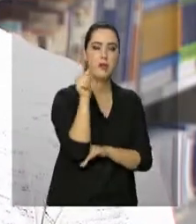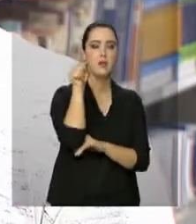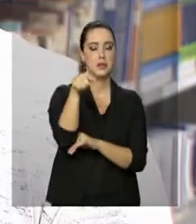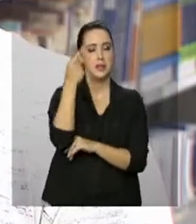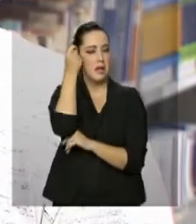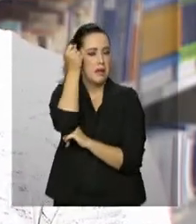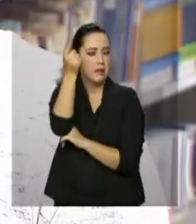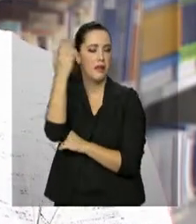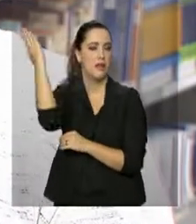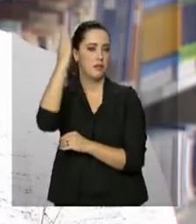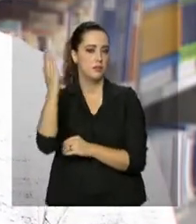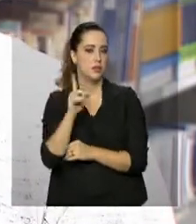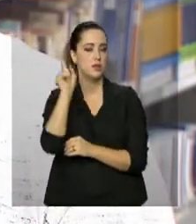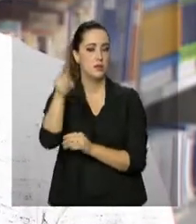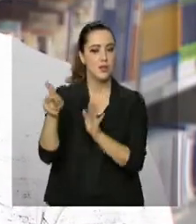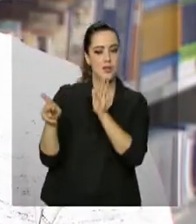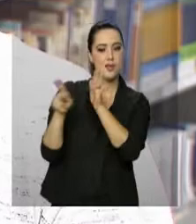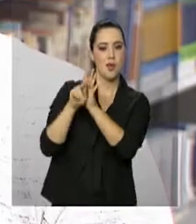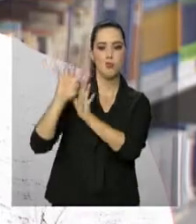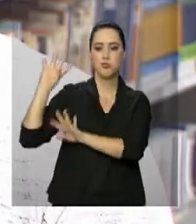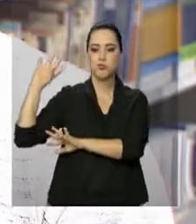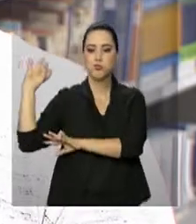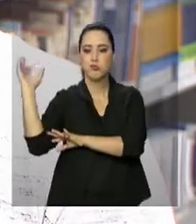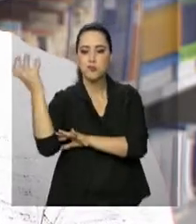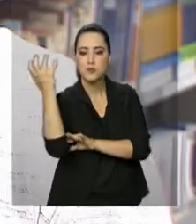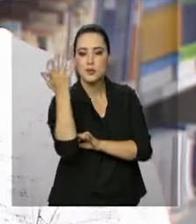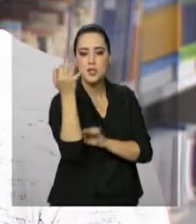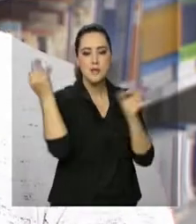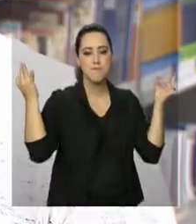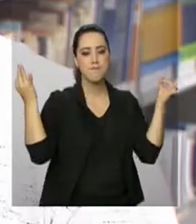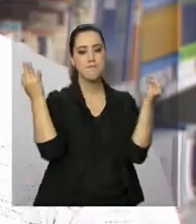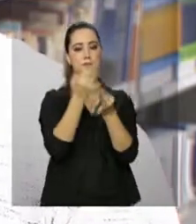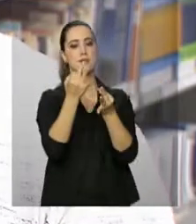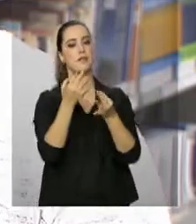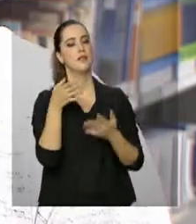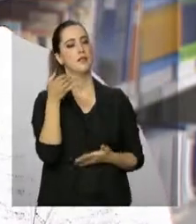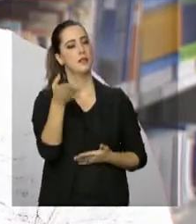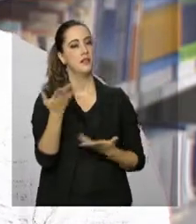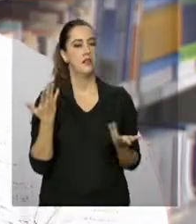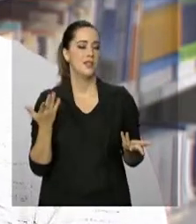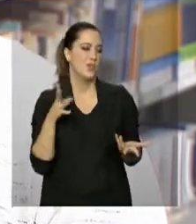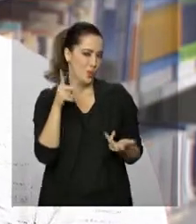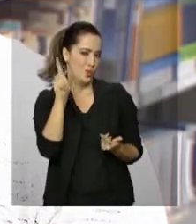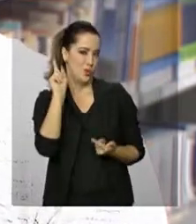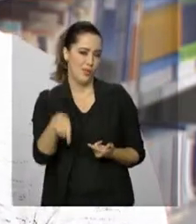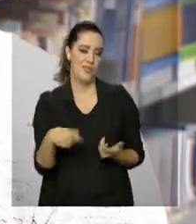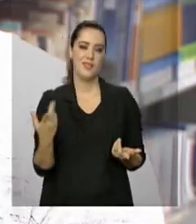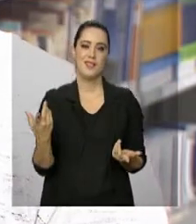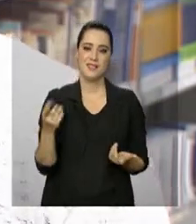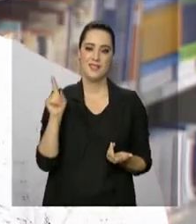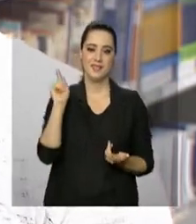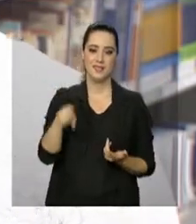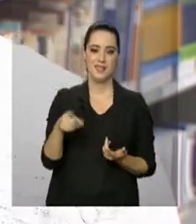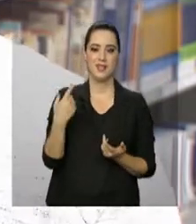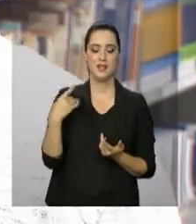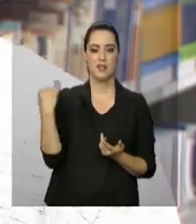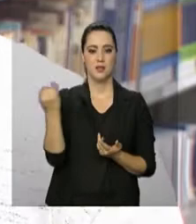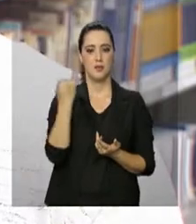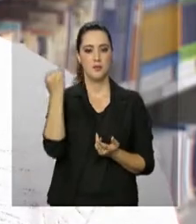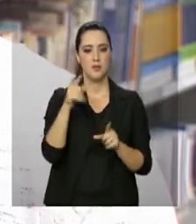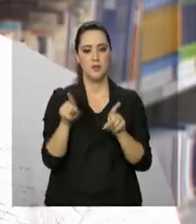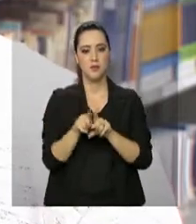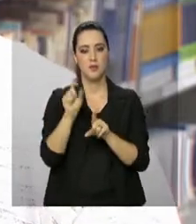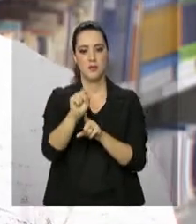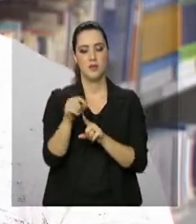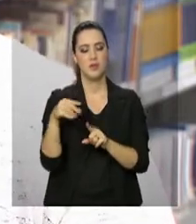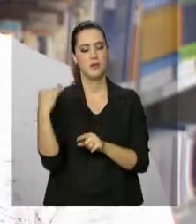Brasil é um país de natureza exuberante, incomensurável e tudo mais, bate um pouco com